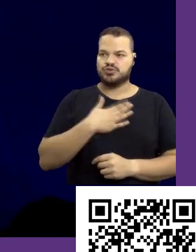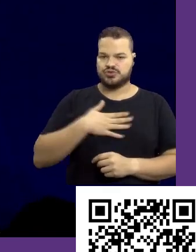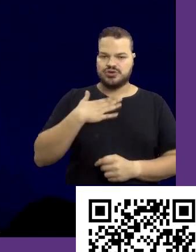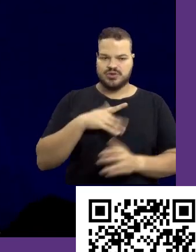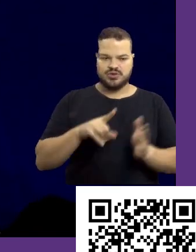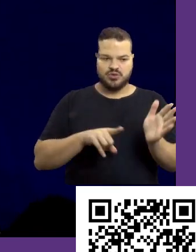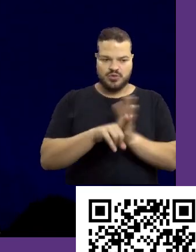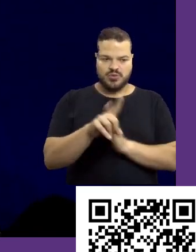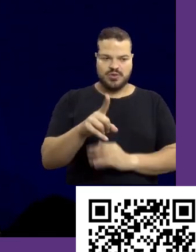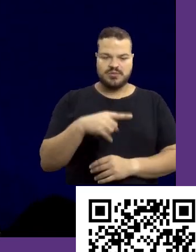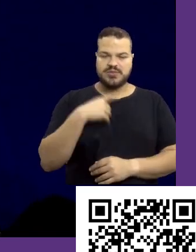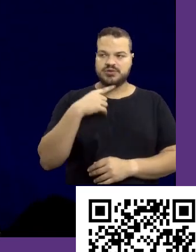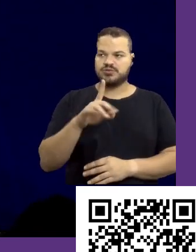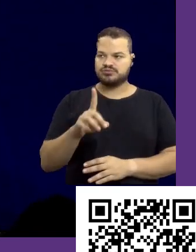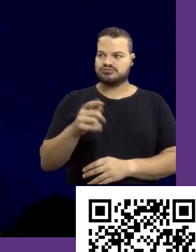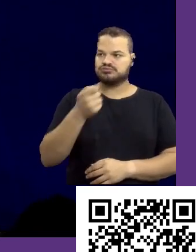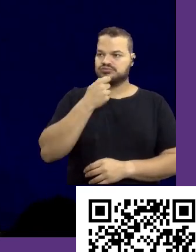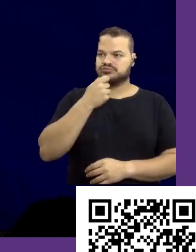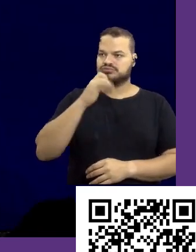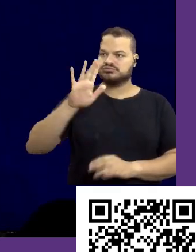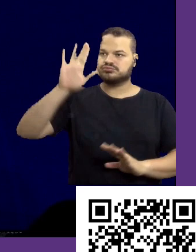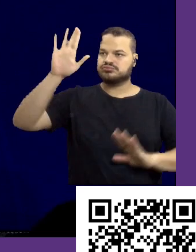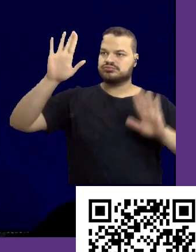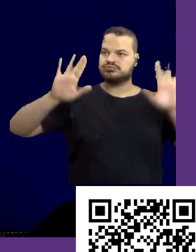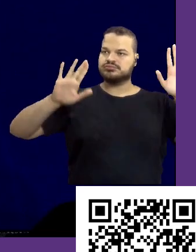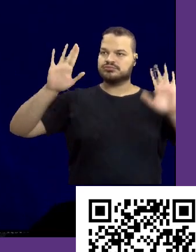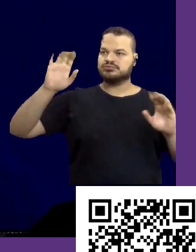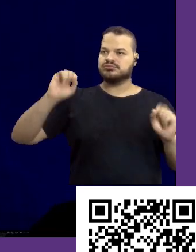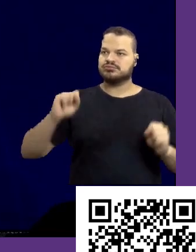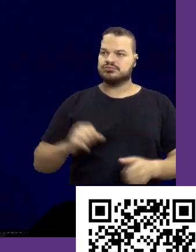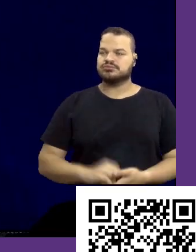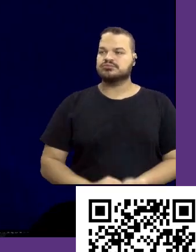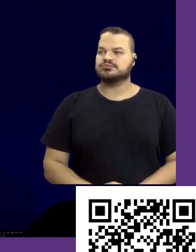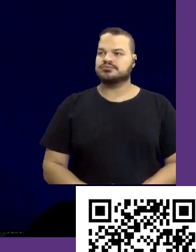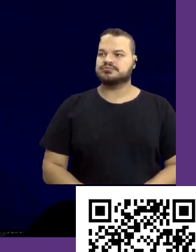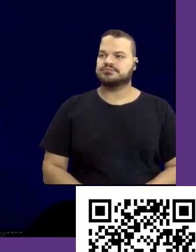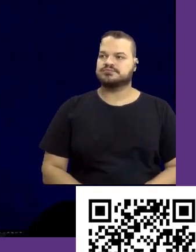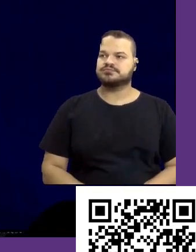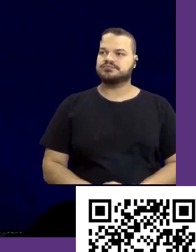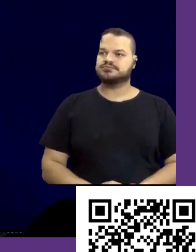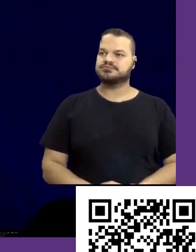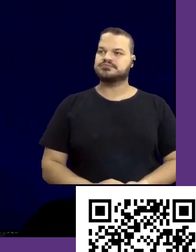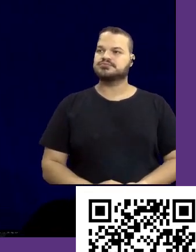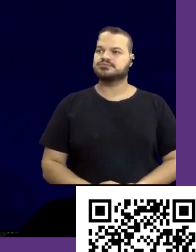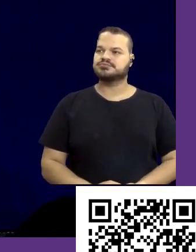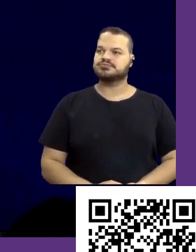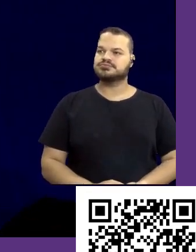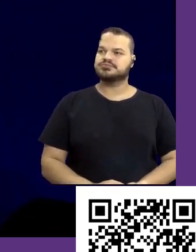pergunta. O microfone tá aí, é só levantar a mão que o microfone vai até você. Quem se arrisca?